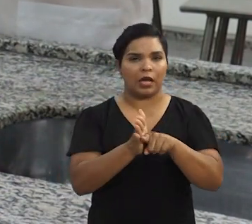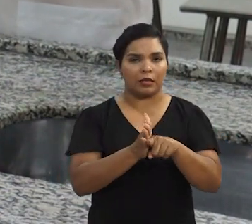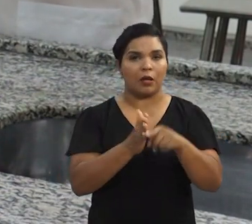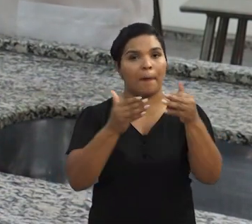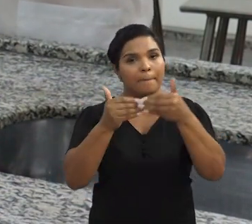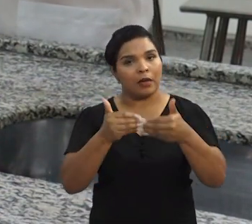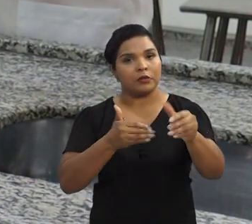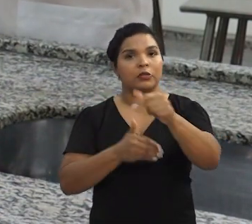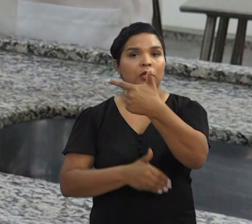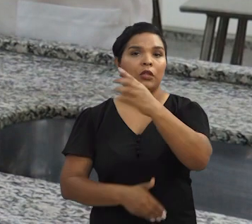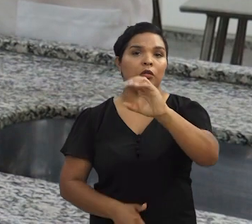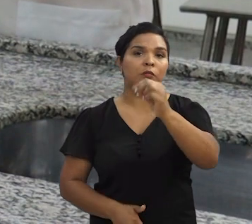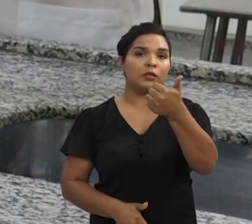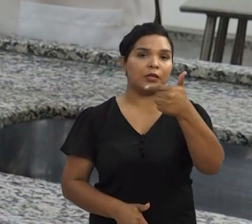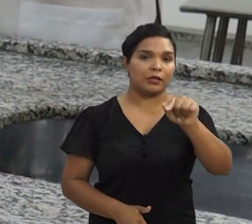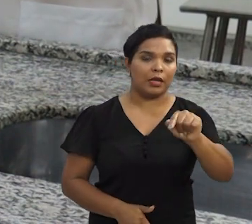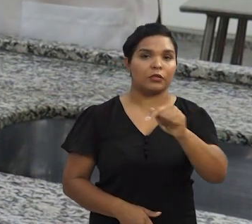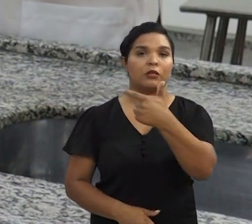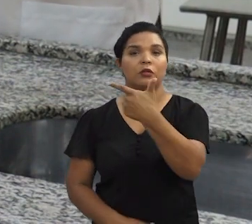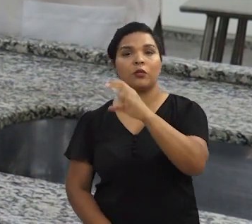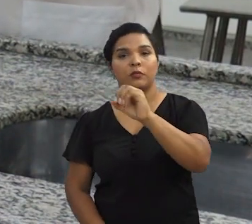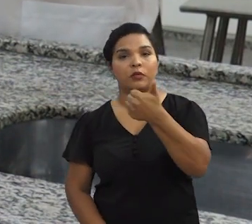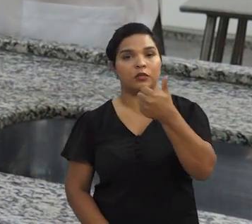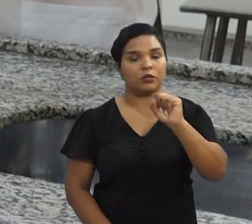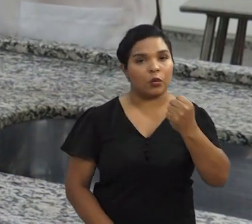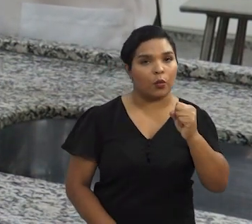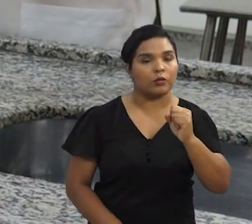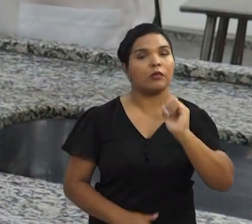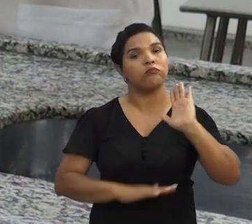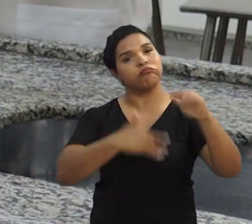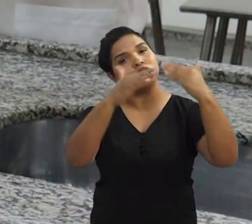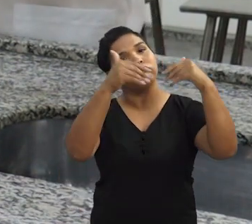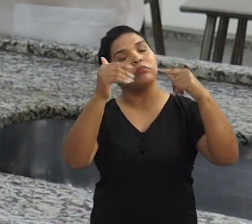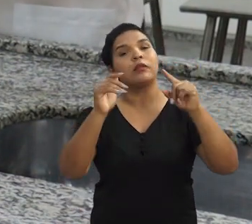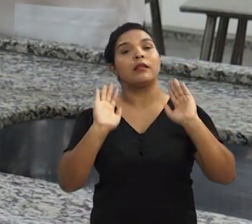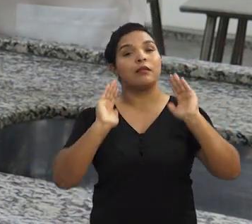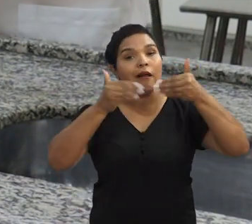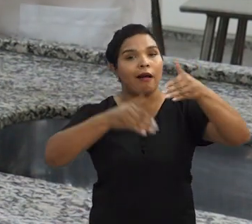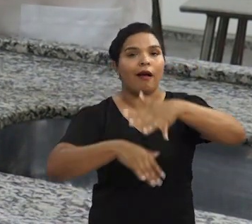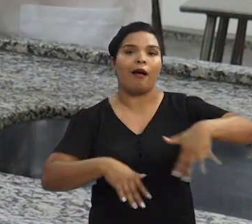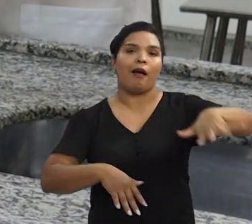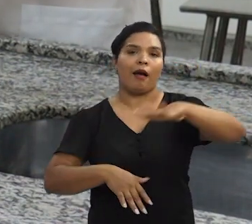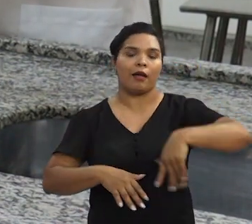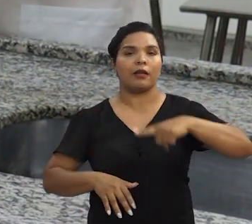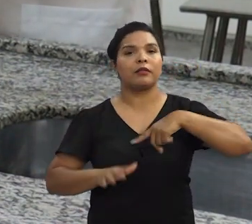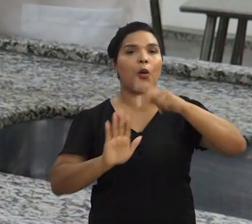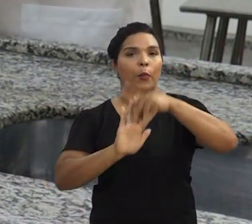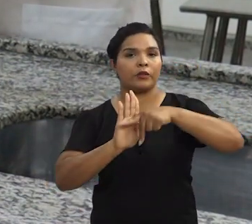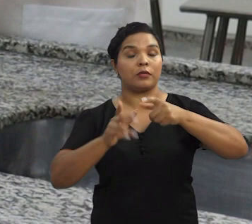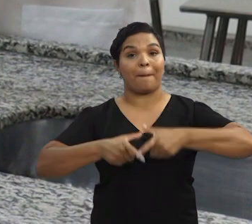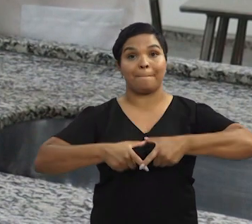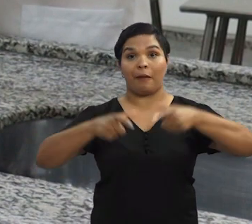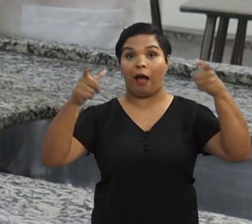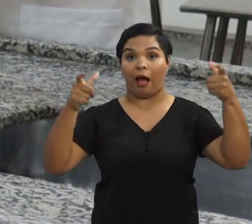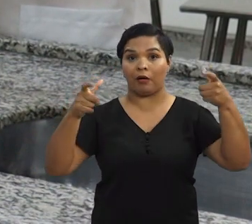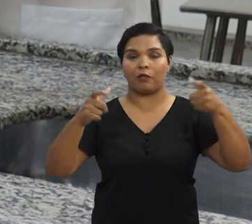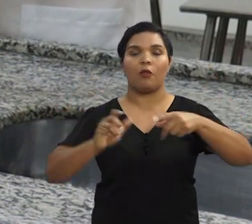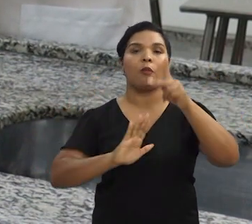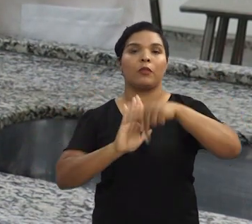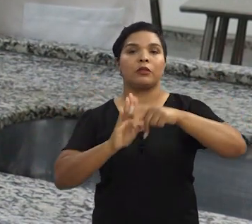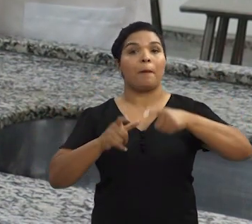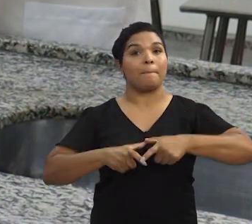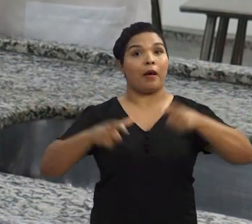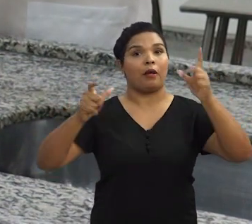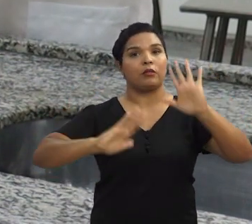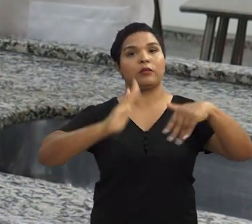pesquisada. Então, a partir de 2017, 2018, eu venho desenvolvendo pesquisas nessa área. Então, a gente tem um projeto macro, tá?